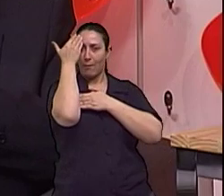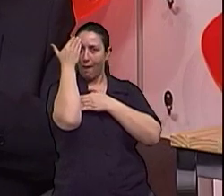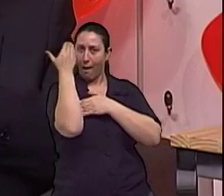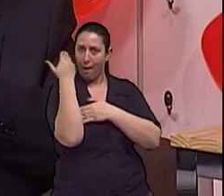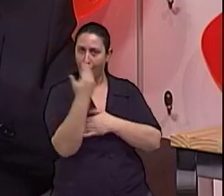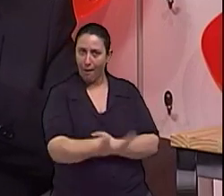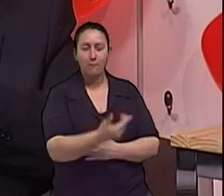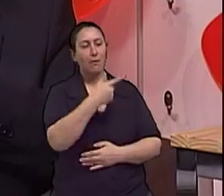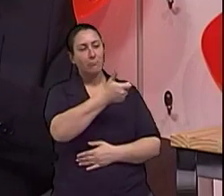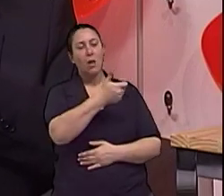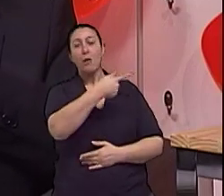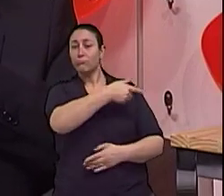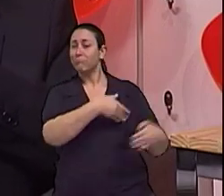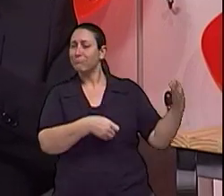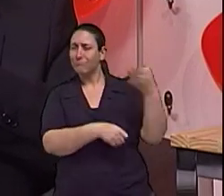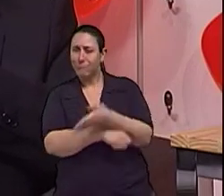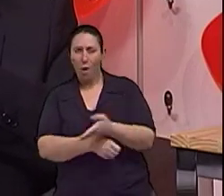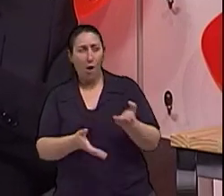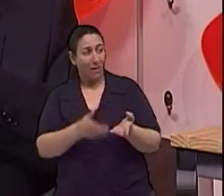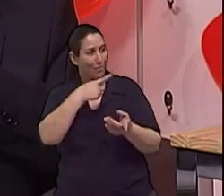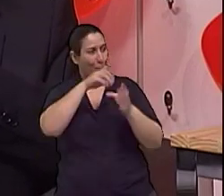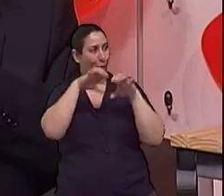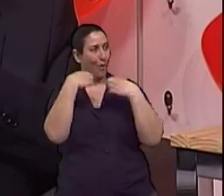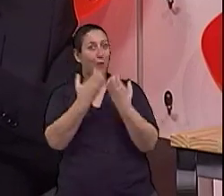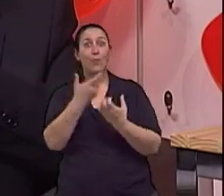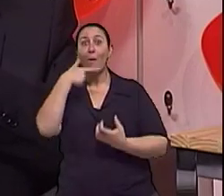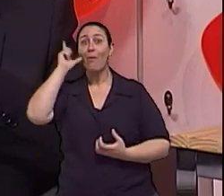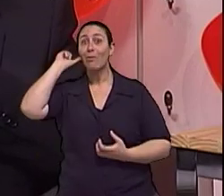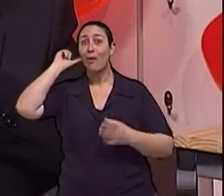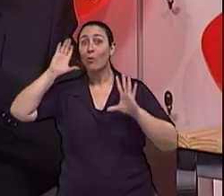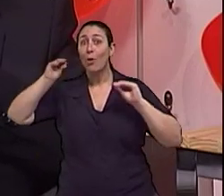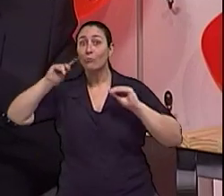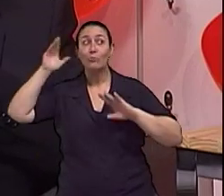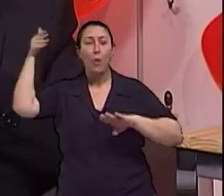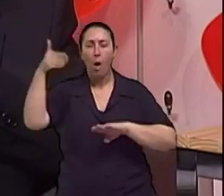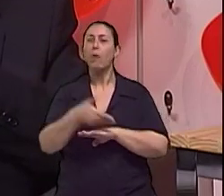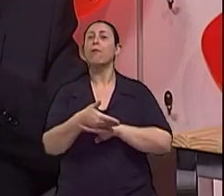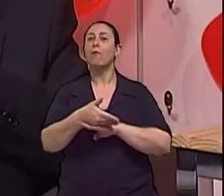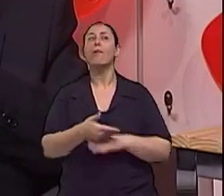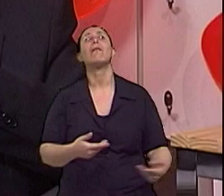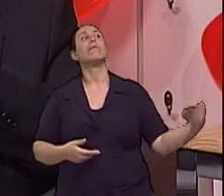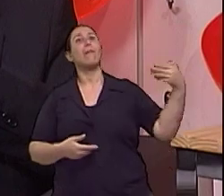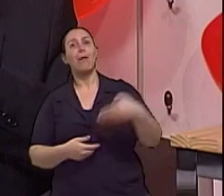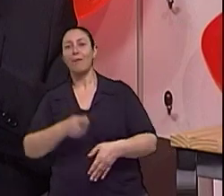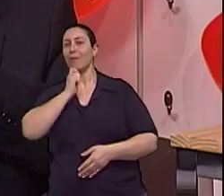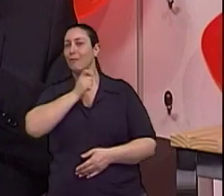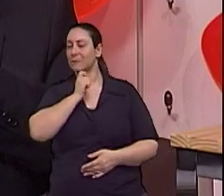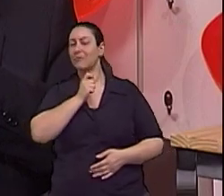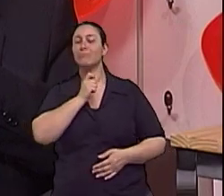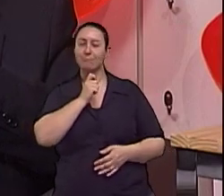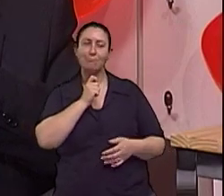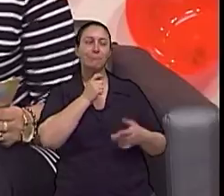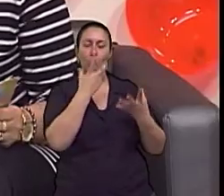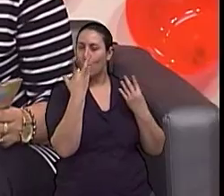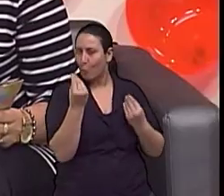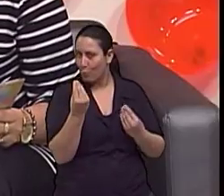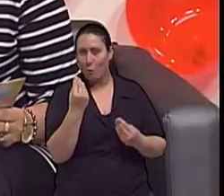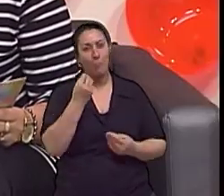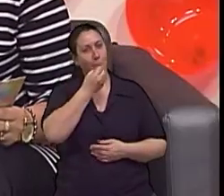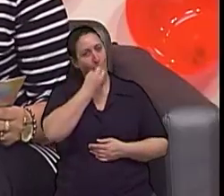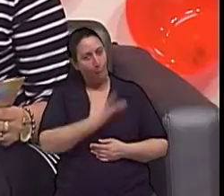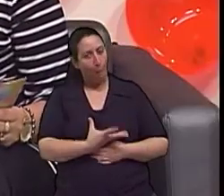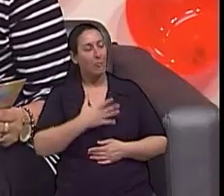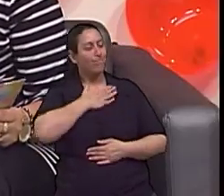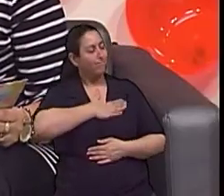o seu comparecimento aqui. gente sabe que o senhor chegou de congresso ontem à noite e hoje já estava aqui gravando com a gente. Isto é muito